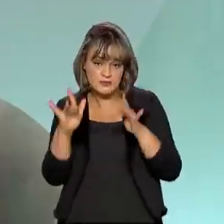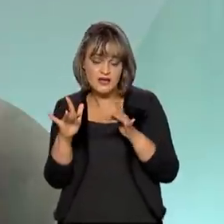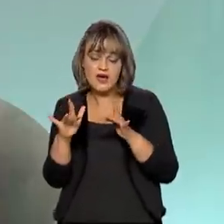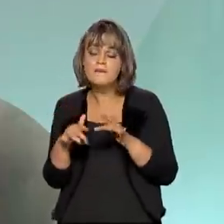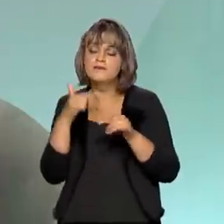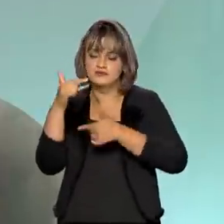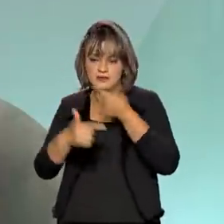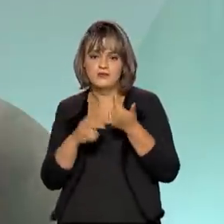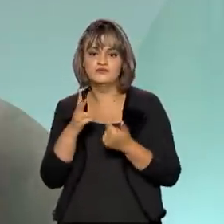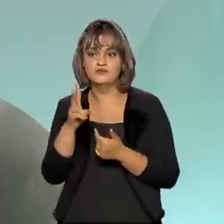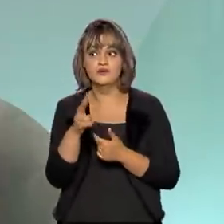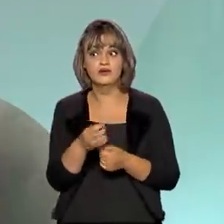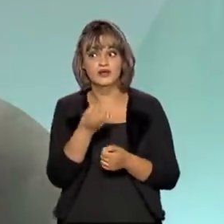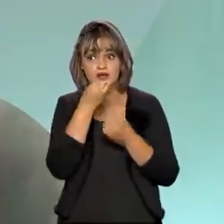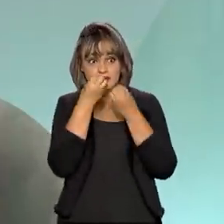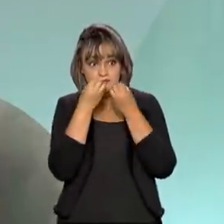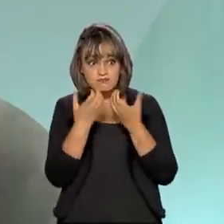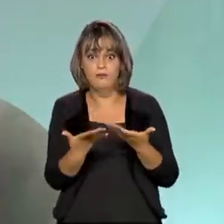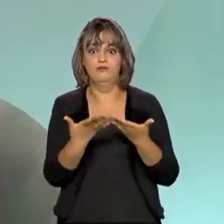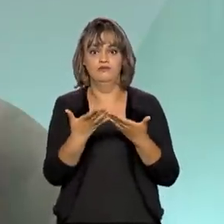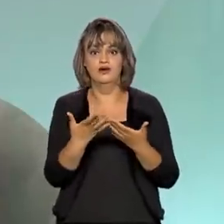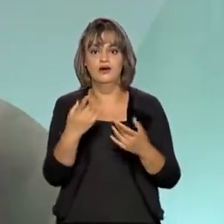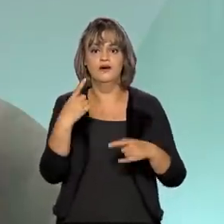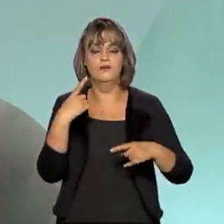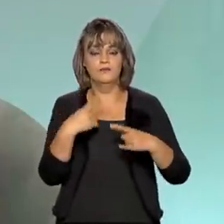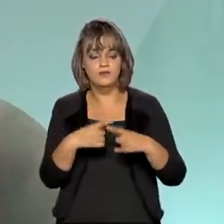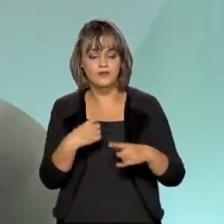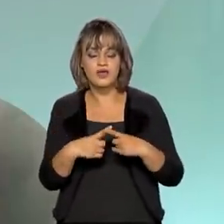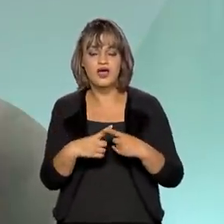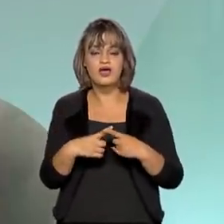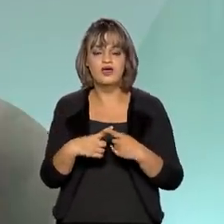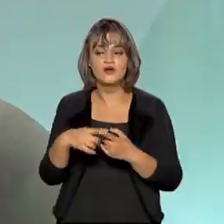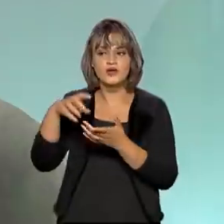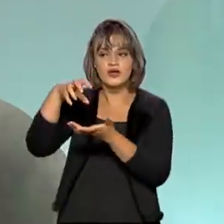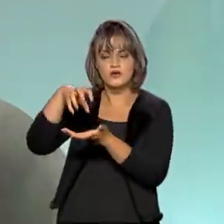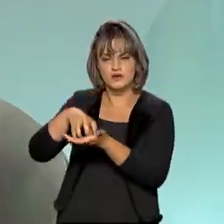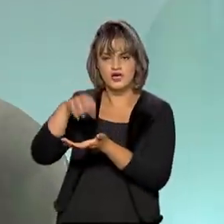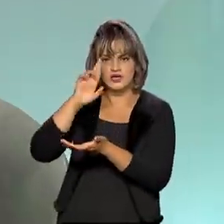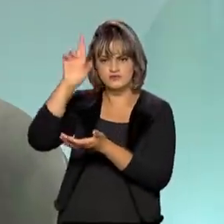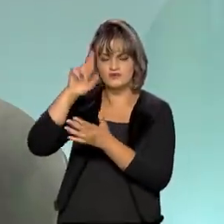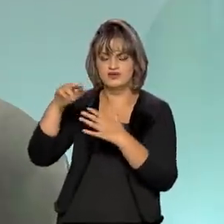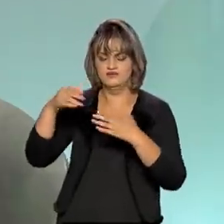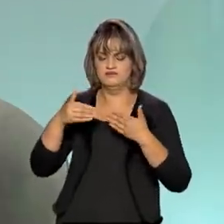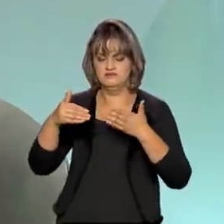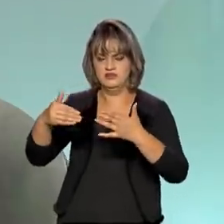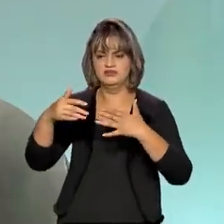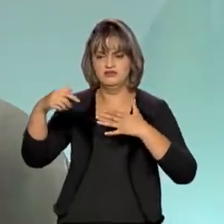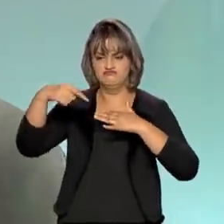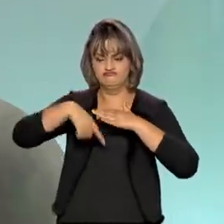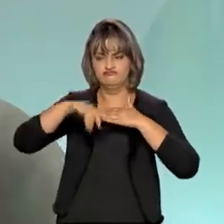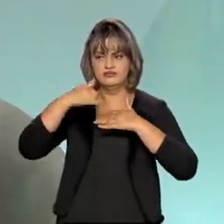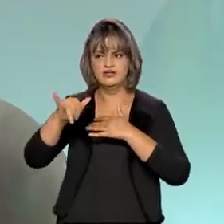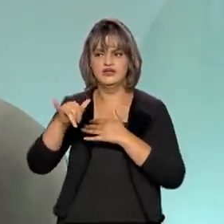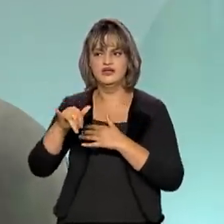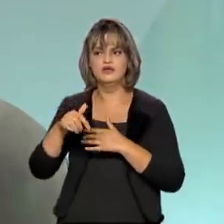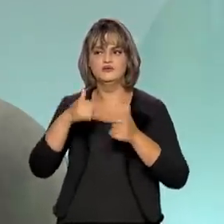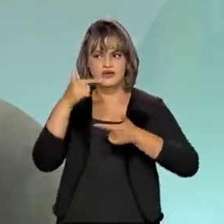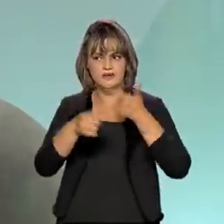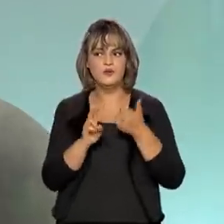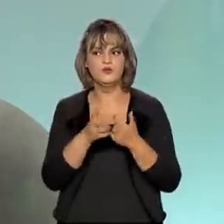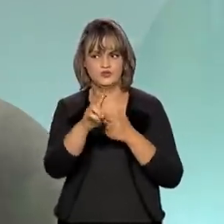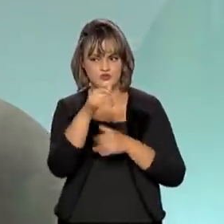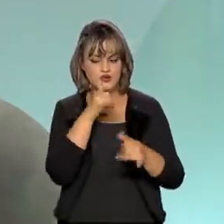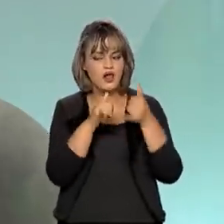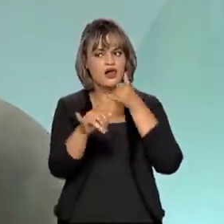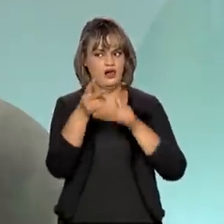ainda bem que o CMSE, o Comitê de Monitoramento do Setor Elétrico, ali, presidido pelo Ministério de Minas e Energia, decidiu pela manutenção desse